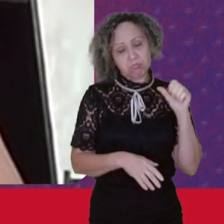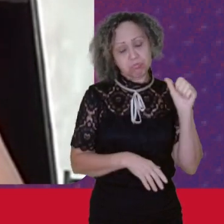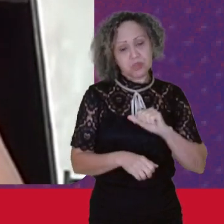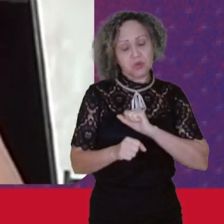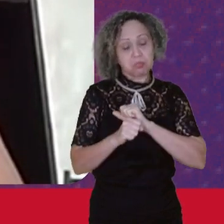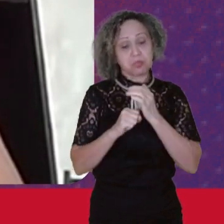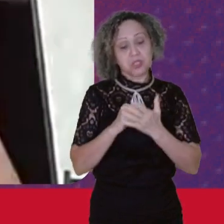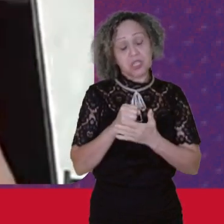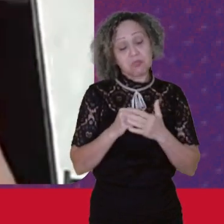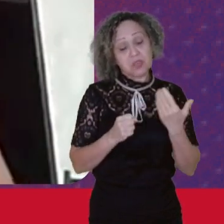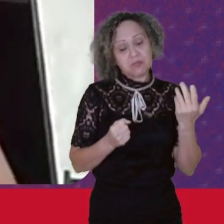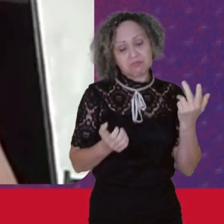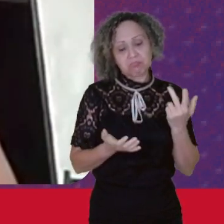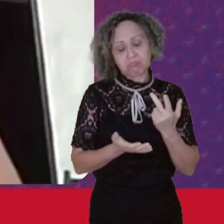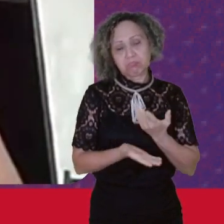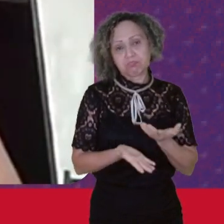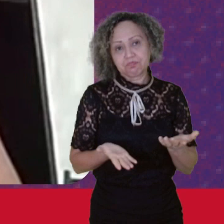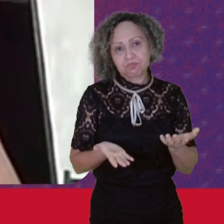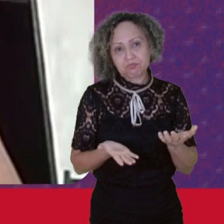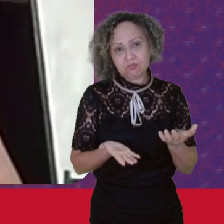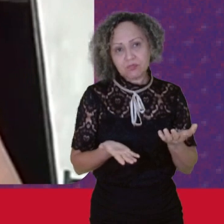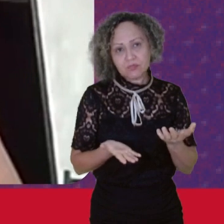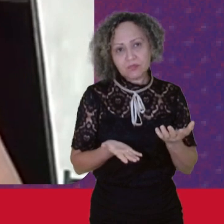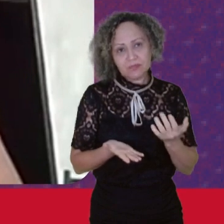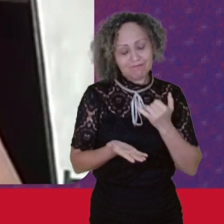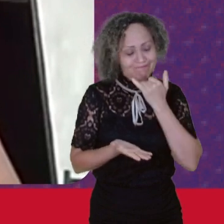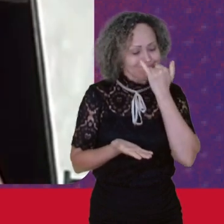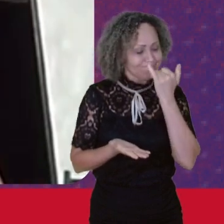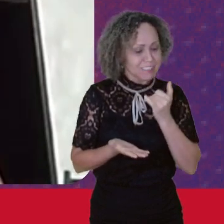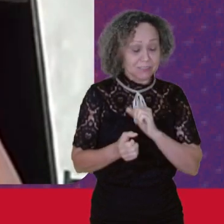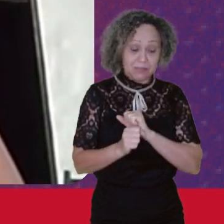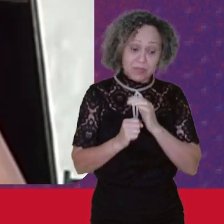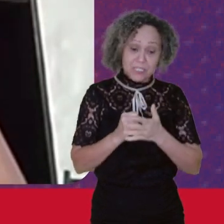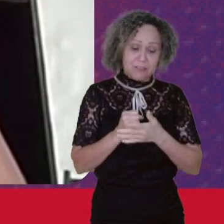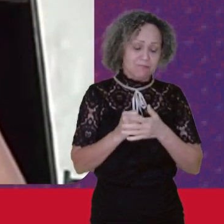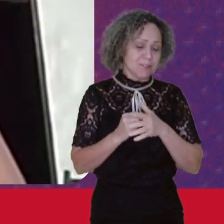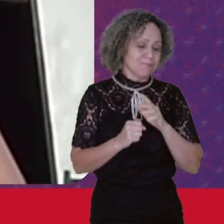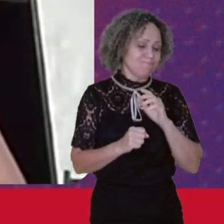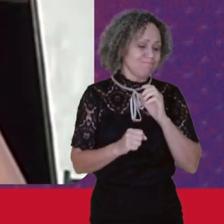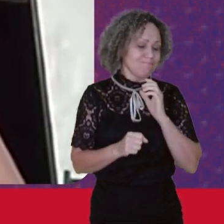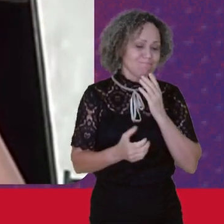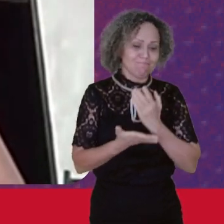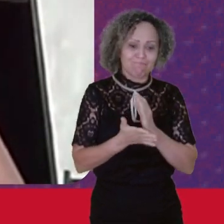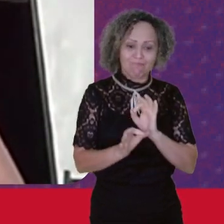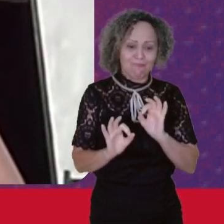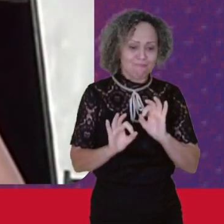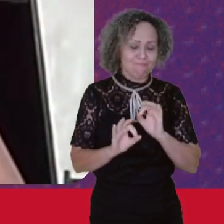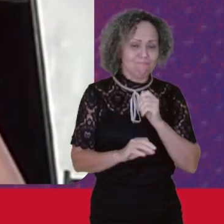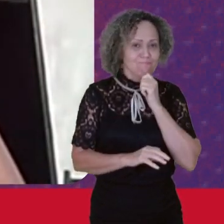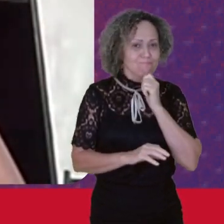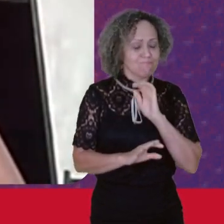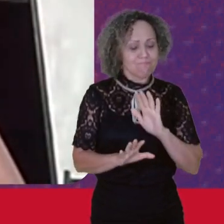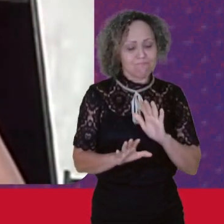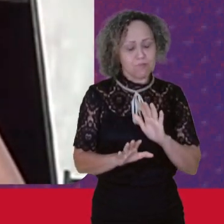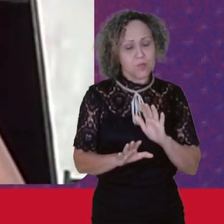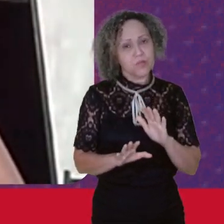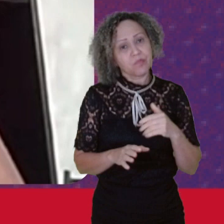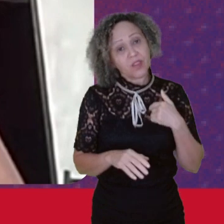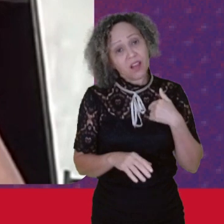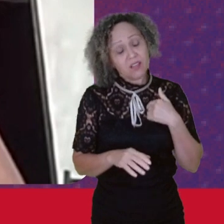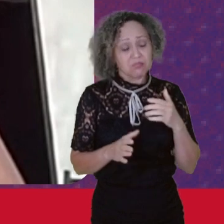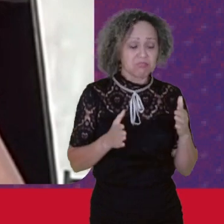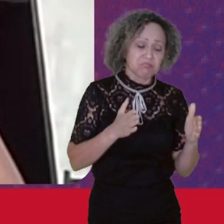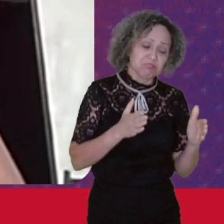complicado ainda Porque a pandemia A ainda não acabou Né No momento Eu acredito que